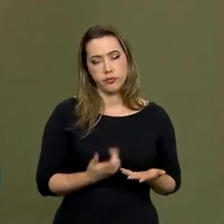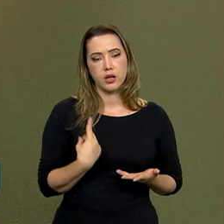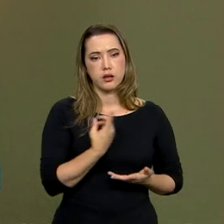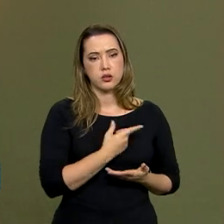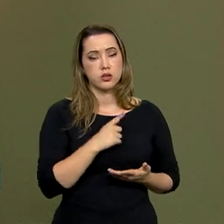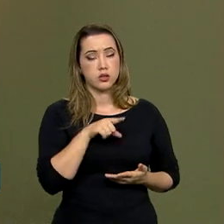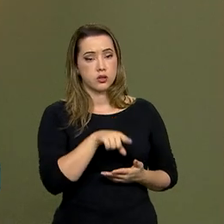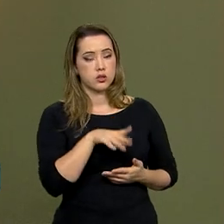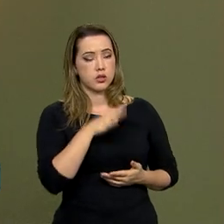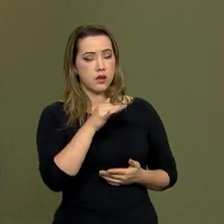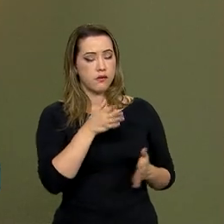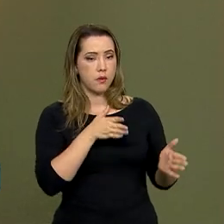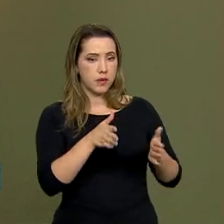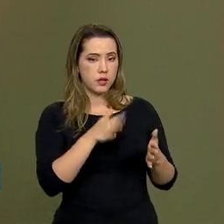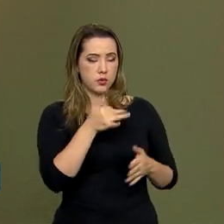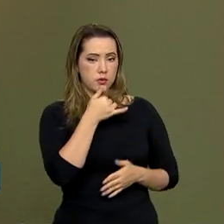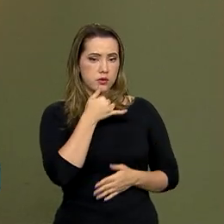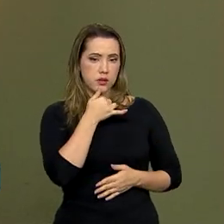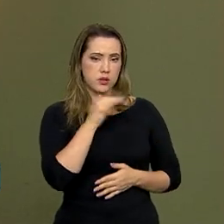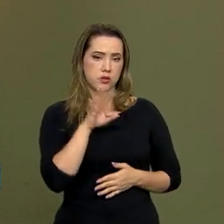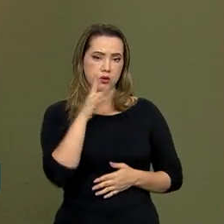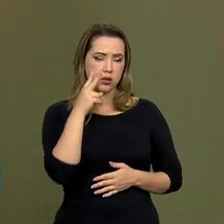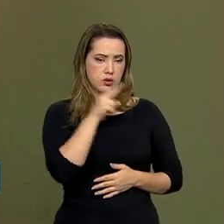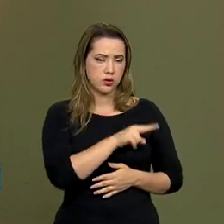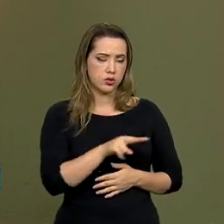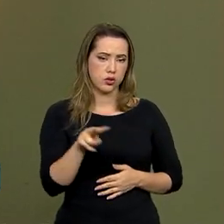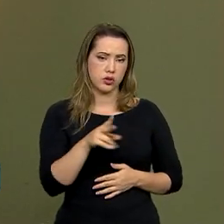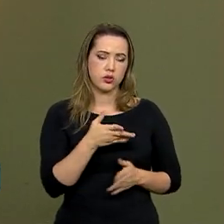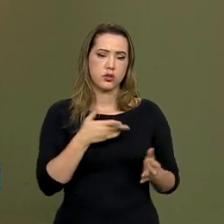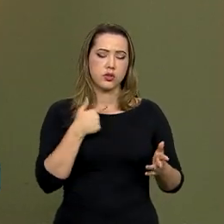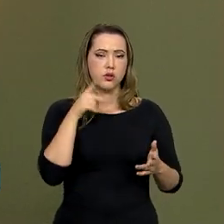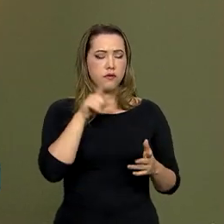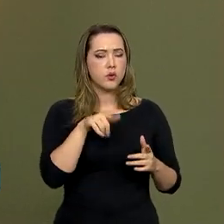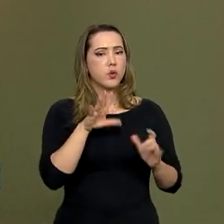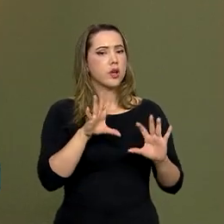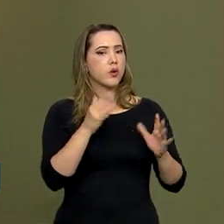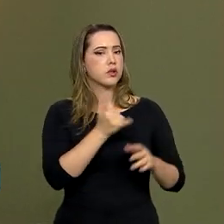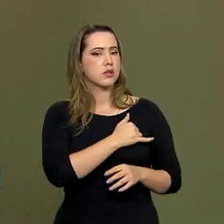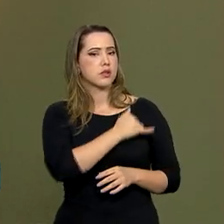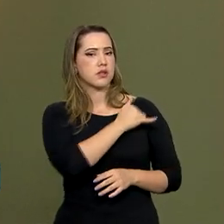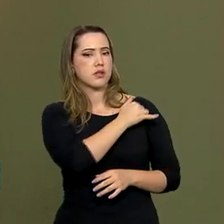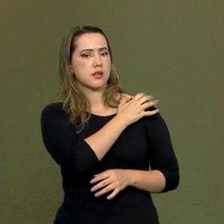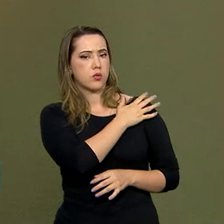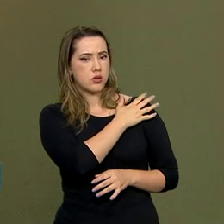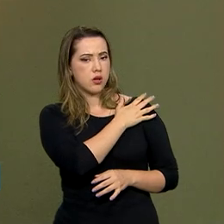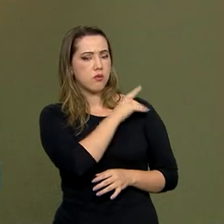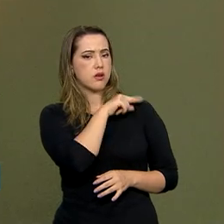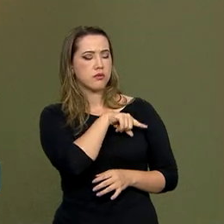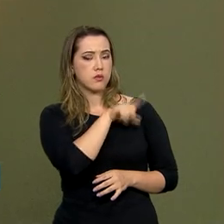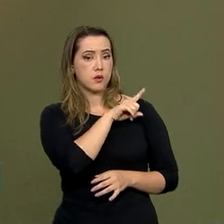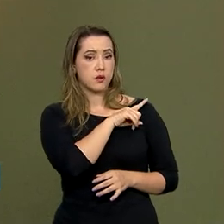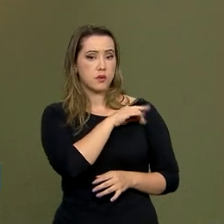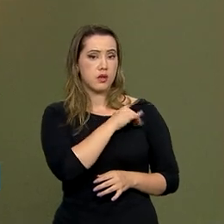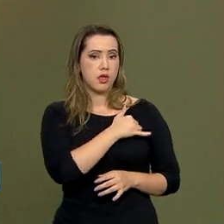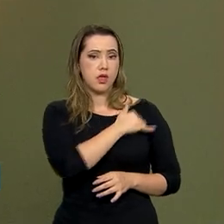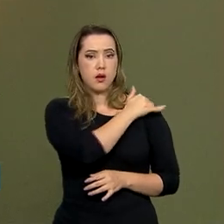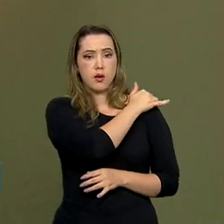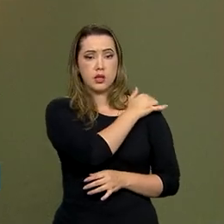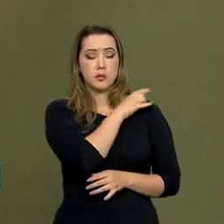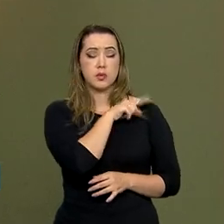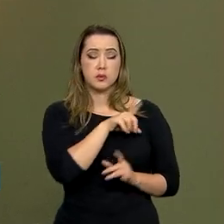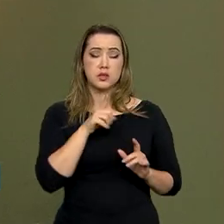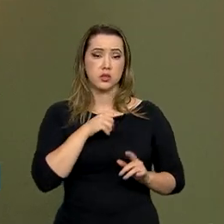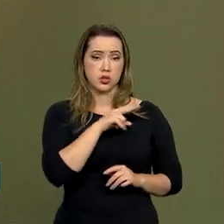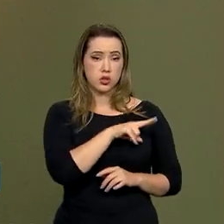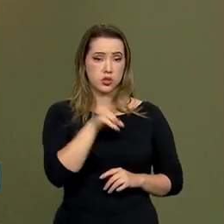aí uma situação muito triste, que foi o que verificamos na terra indígena Yanomami. Do lado da terra indígena Yanomami, também